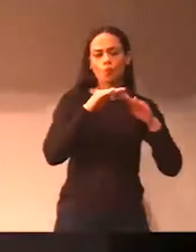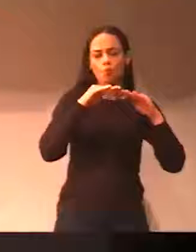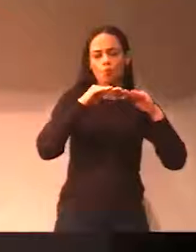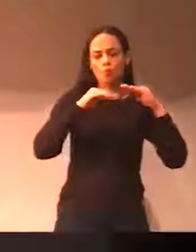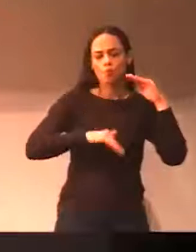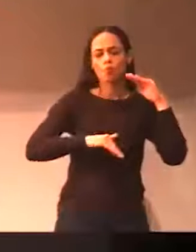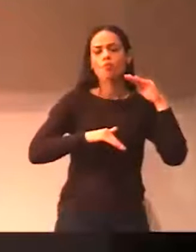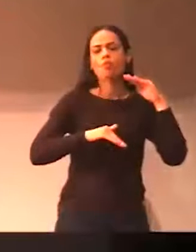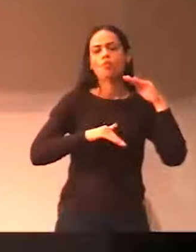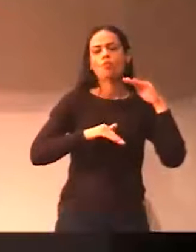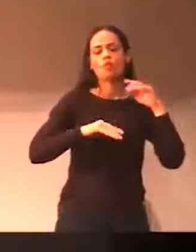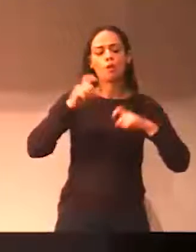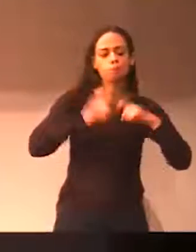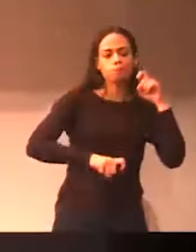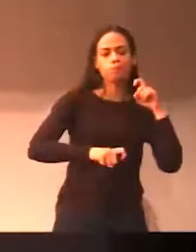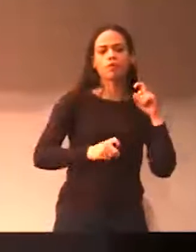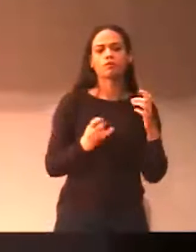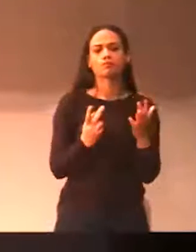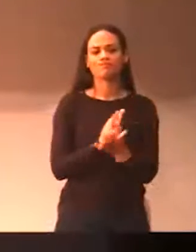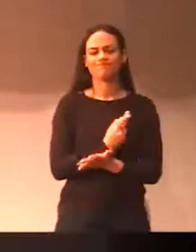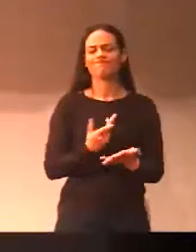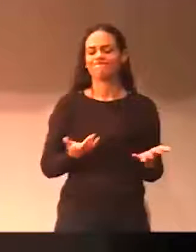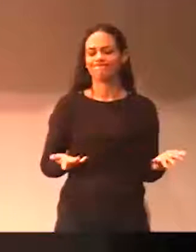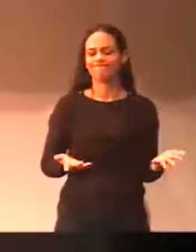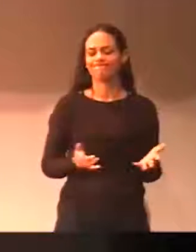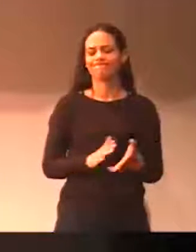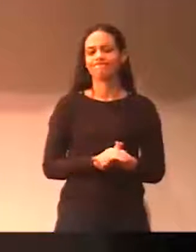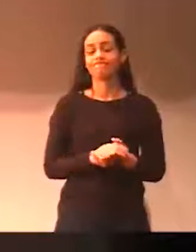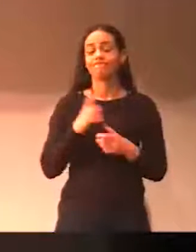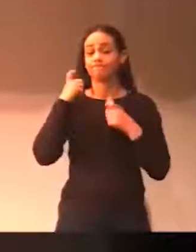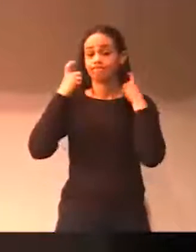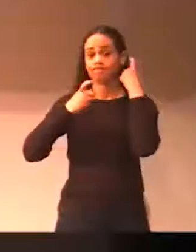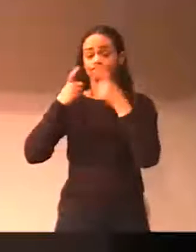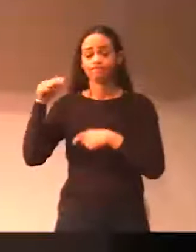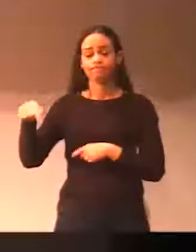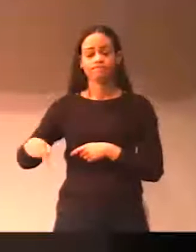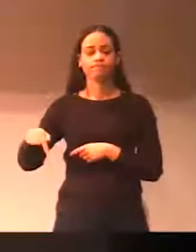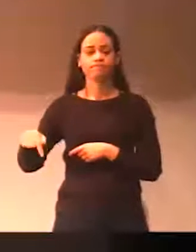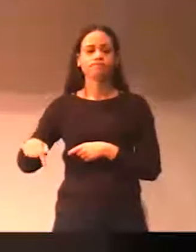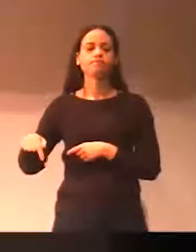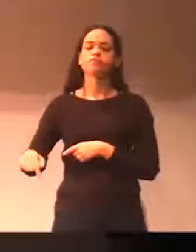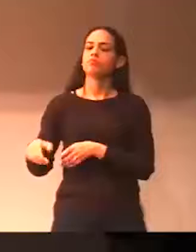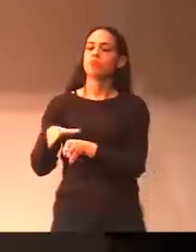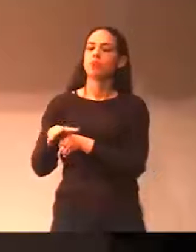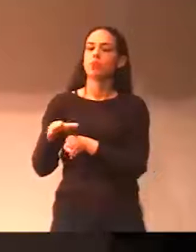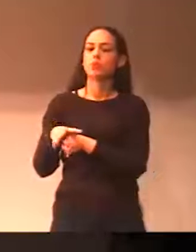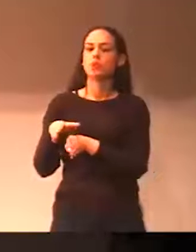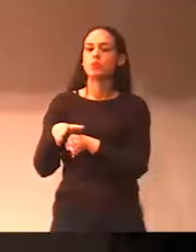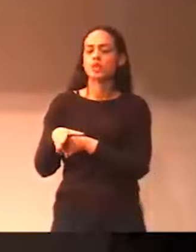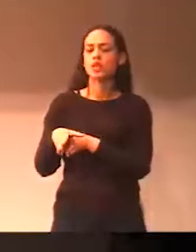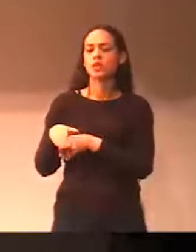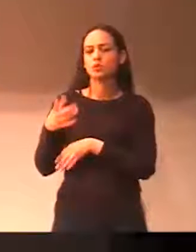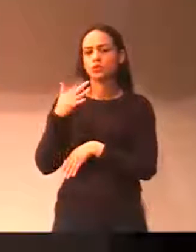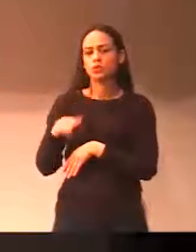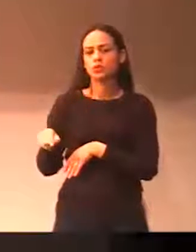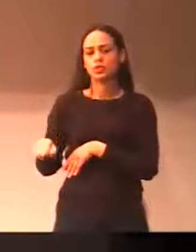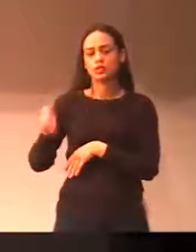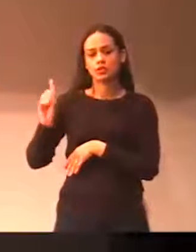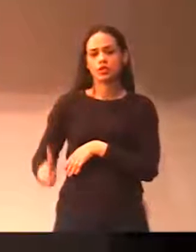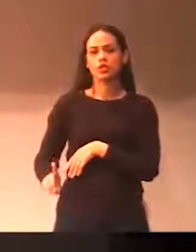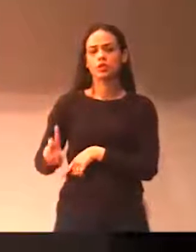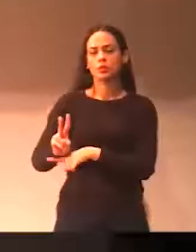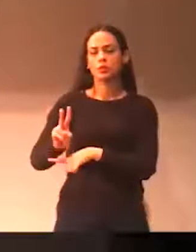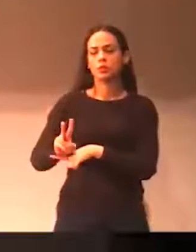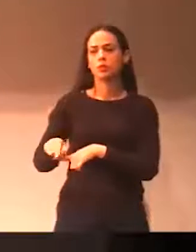muito o Conselho Tutelar é que as crianças, que teoricamente estariam protegidas dentro das casas, de repente as casas são os maiores